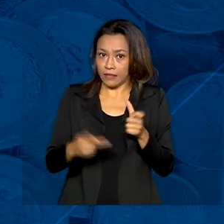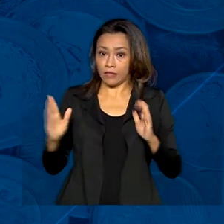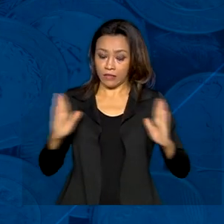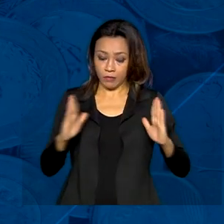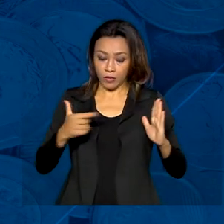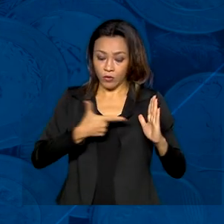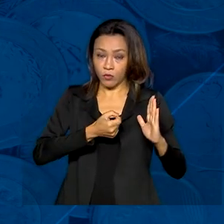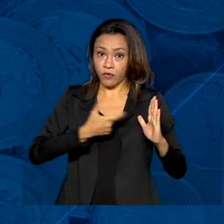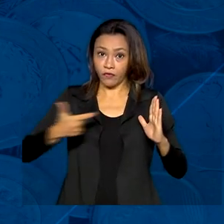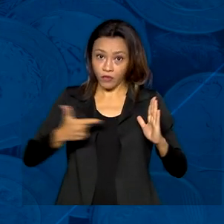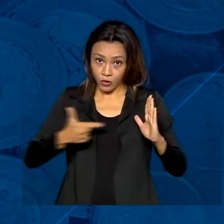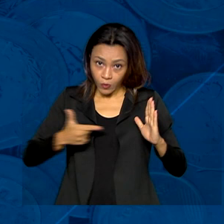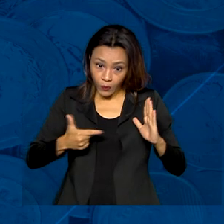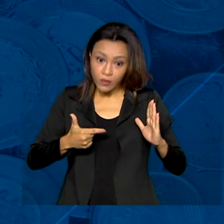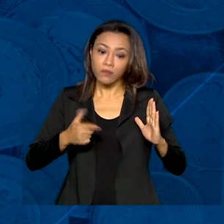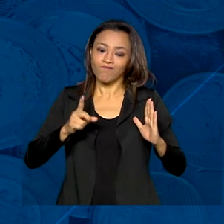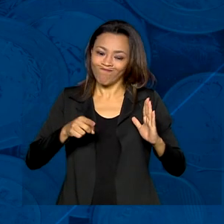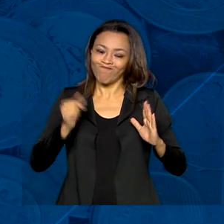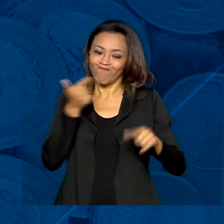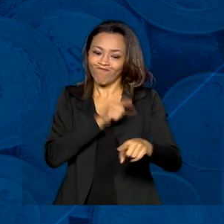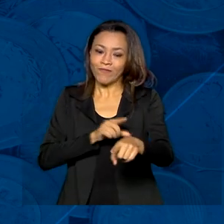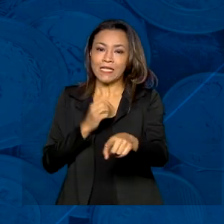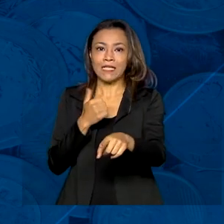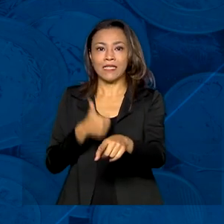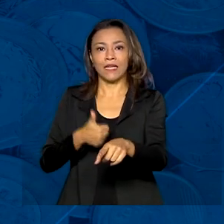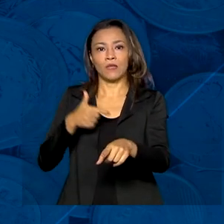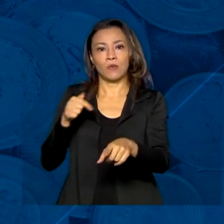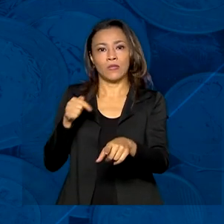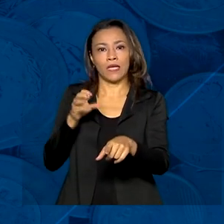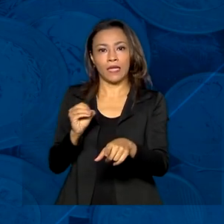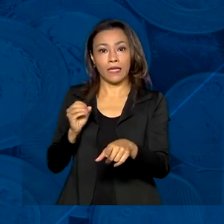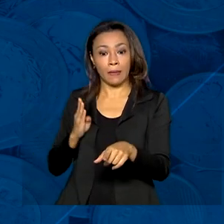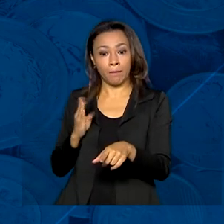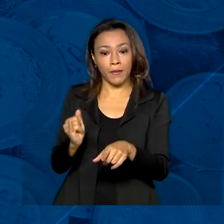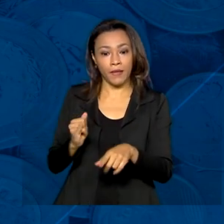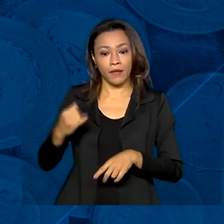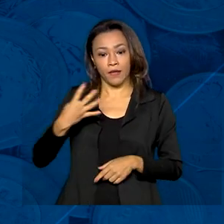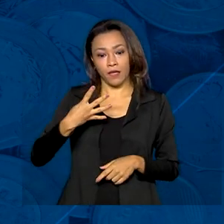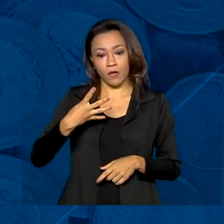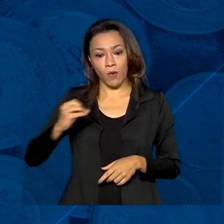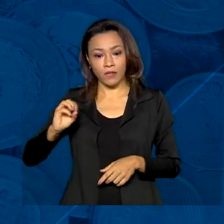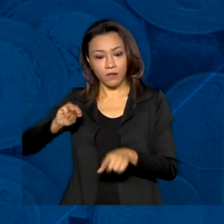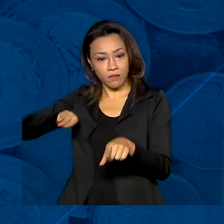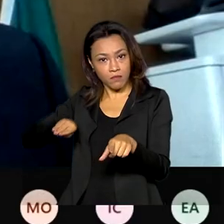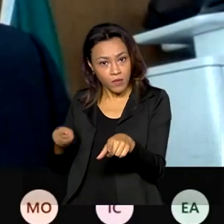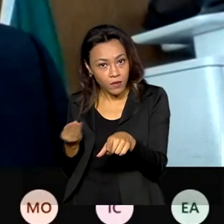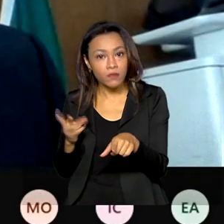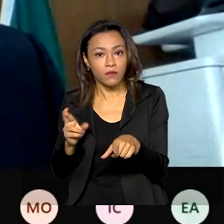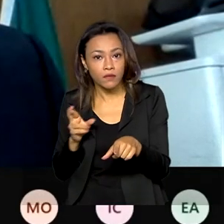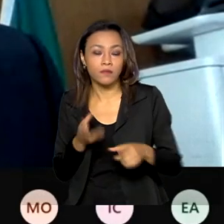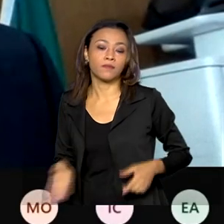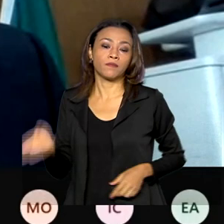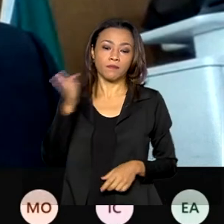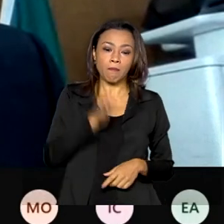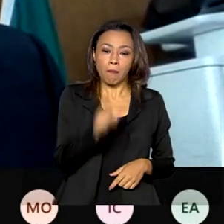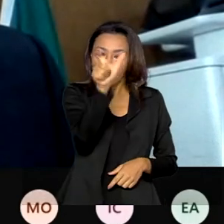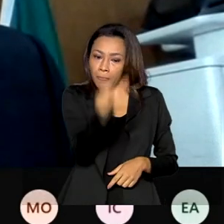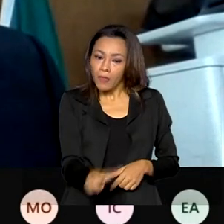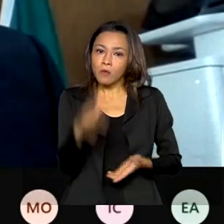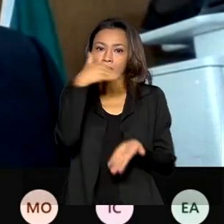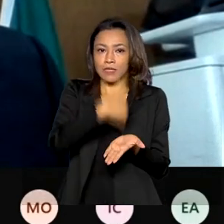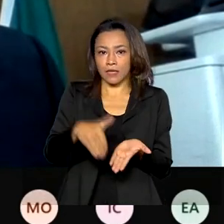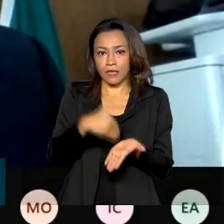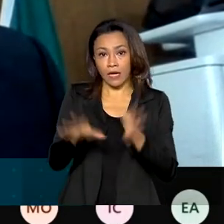chegará a cerca de R 170 bilhões e R 400 milhões. Segundo o secretário